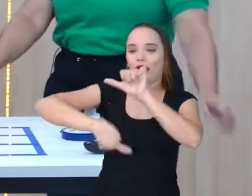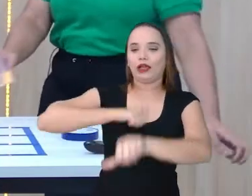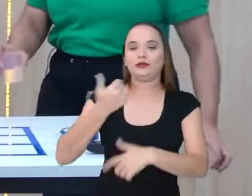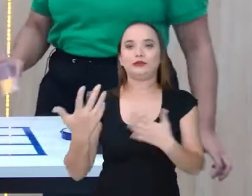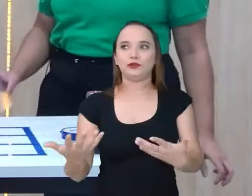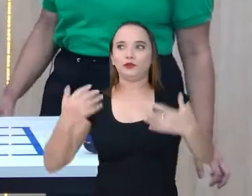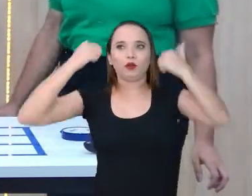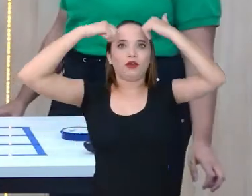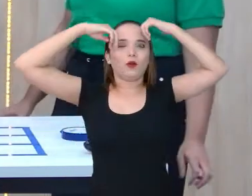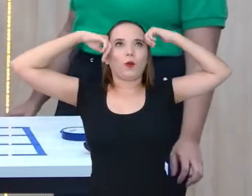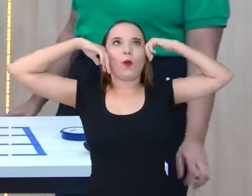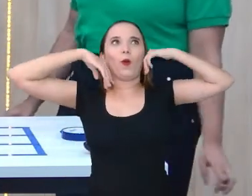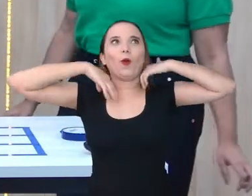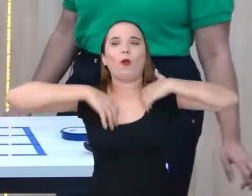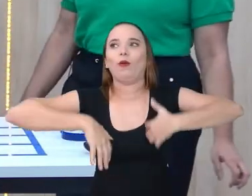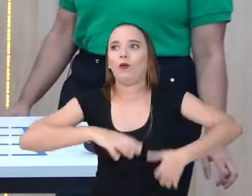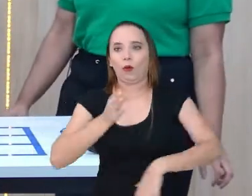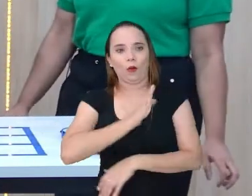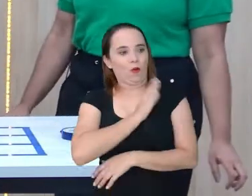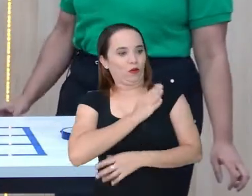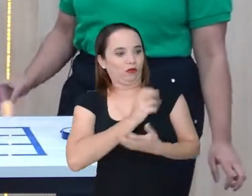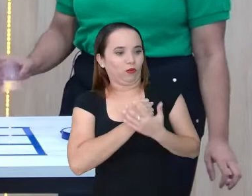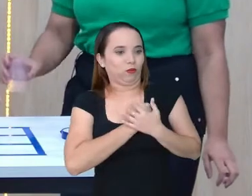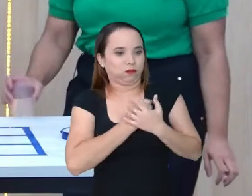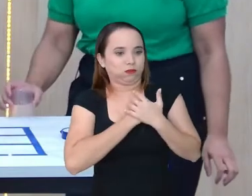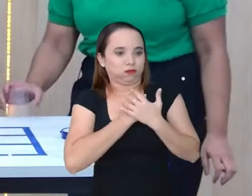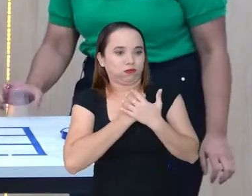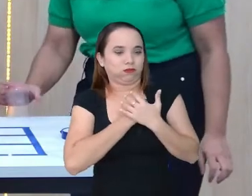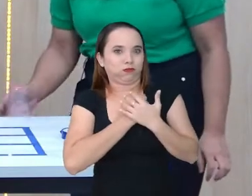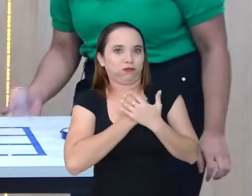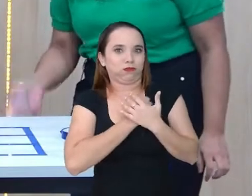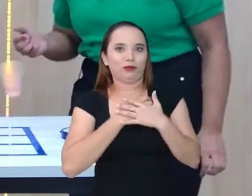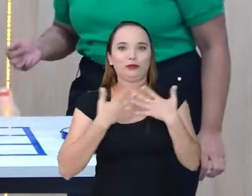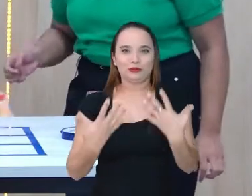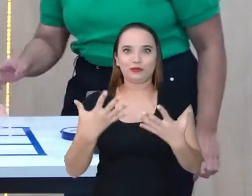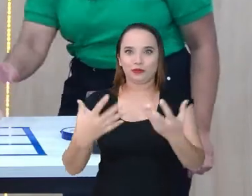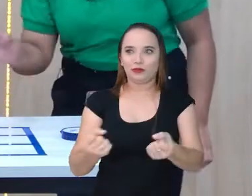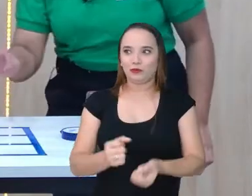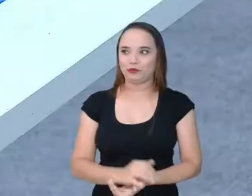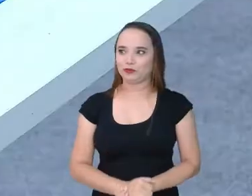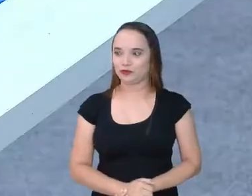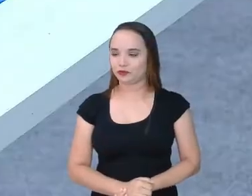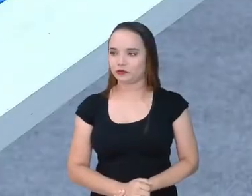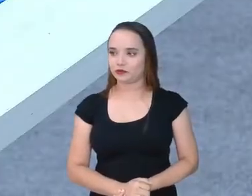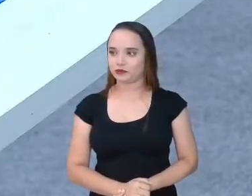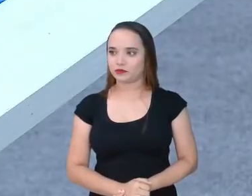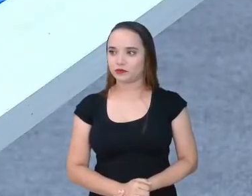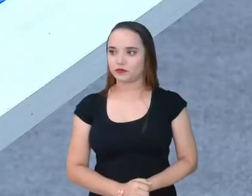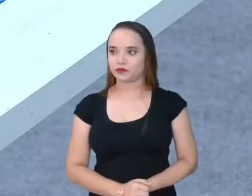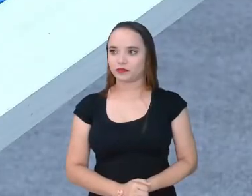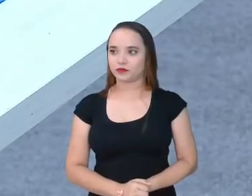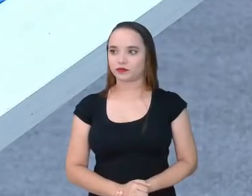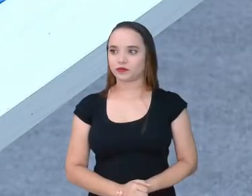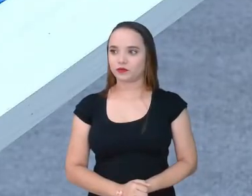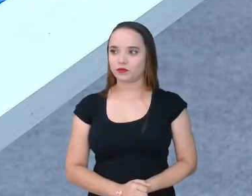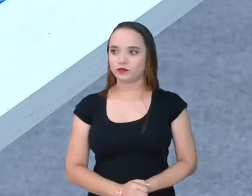fiquei com o coração acelerado. Eu também. Bora? Bora. Um, dois, três e valendo. Ó, já foi.